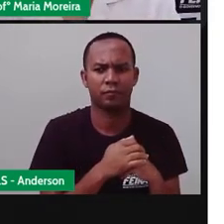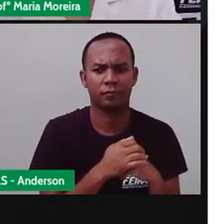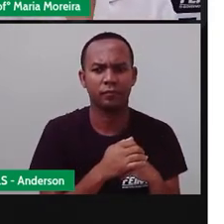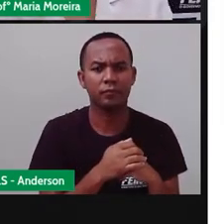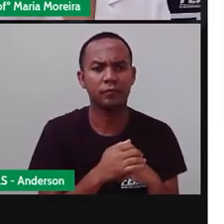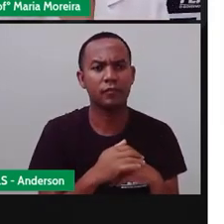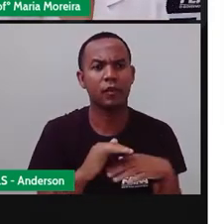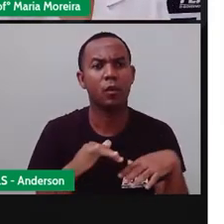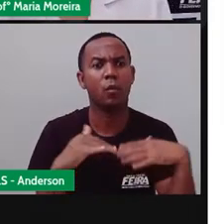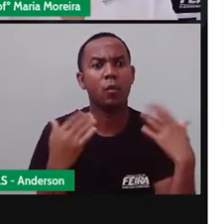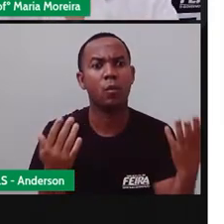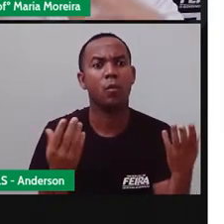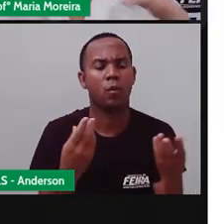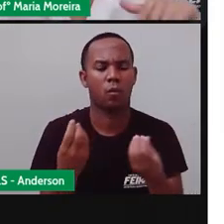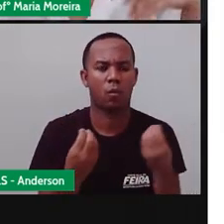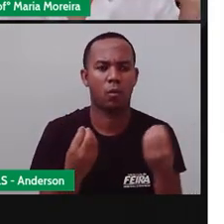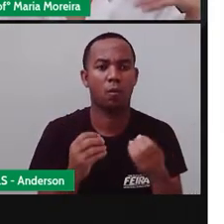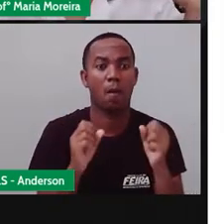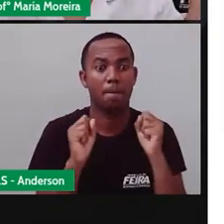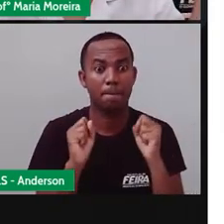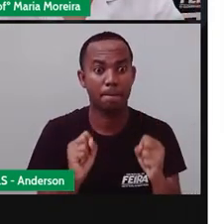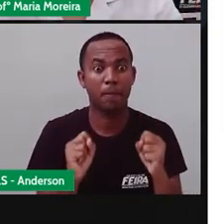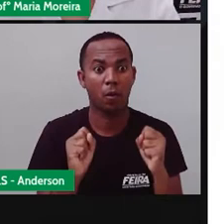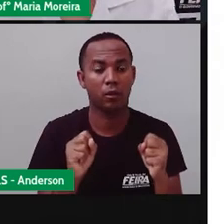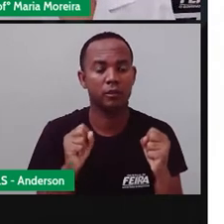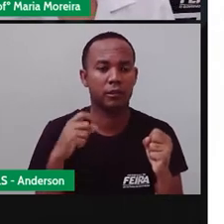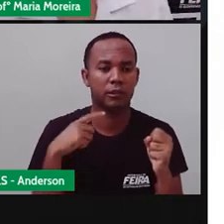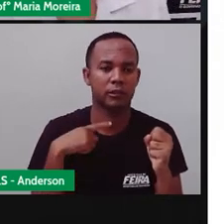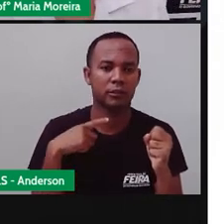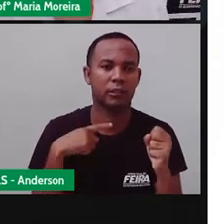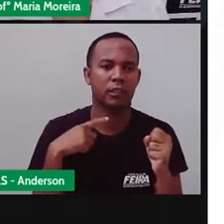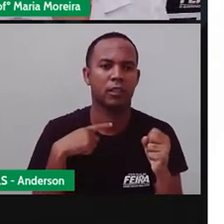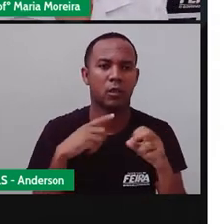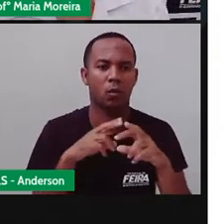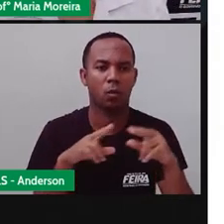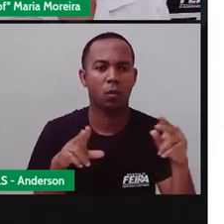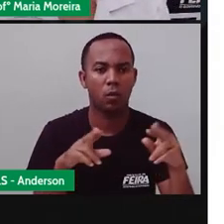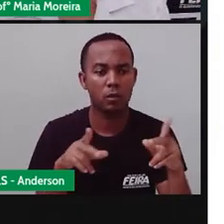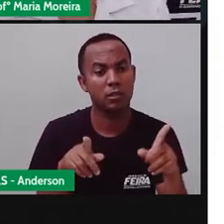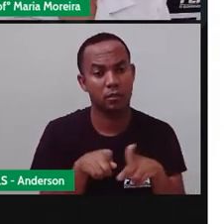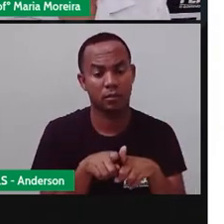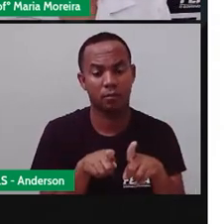Quer dizer que pode ser que tenha essas coisas, né?